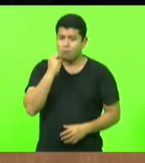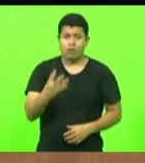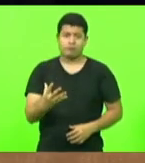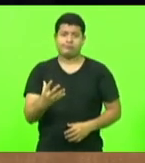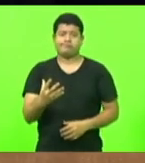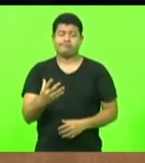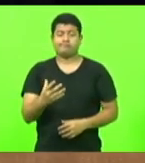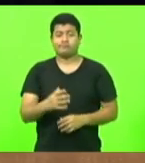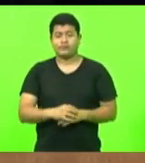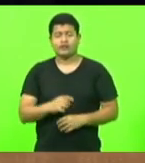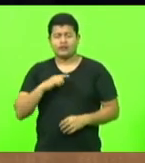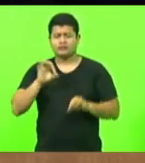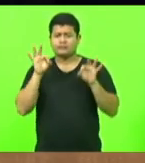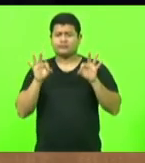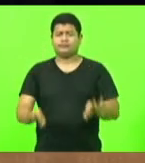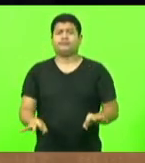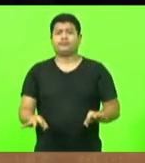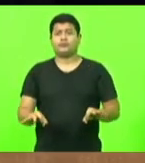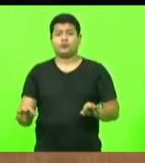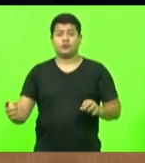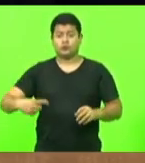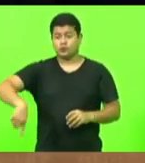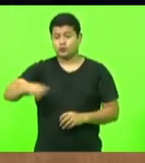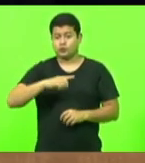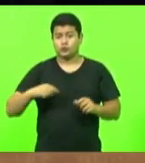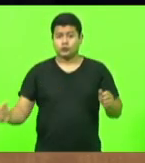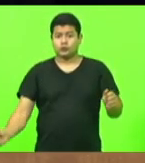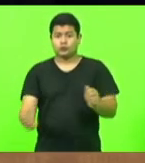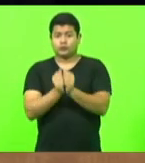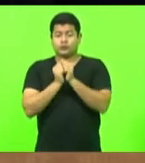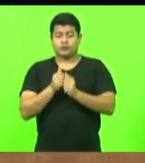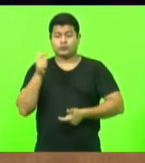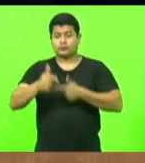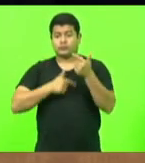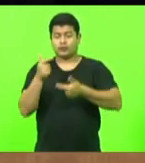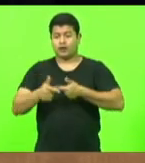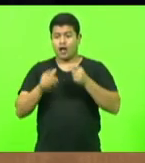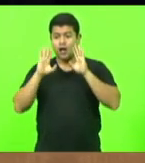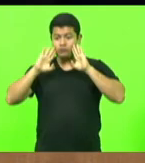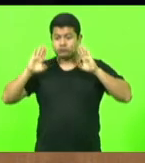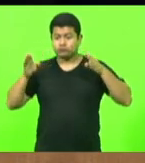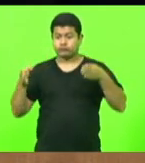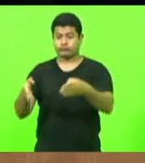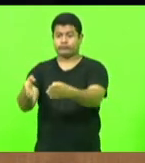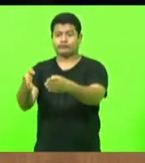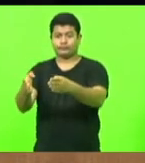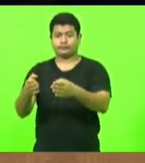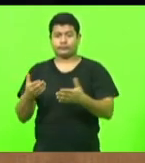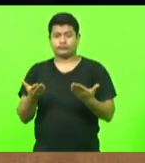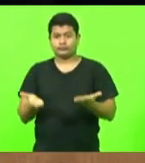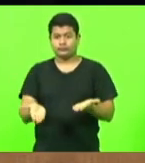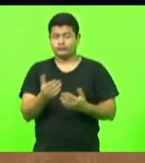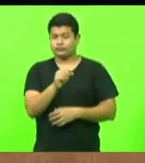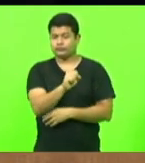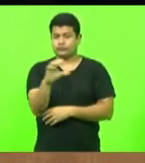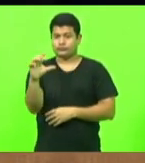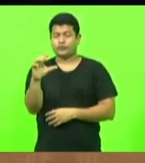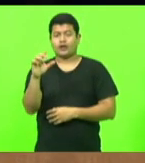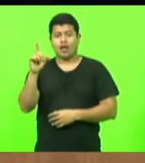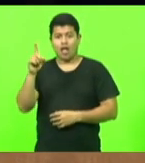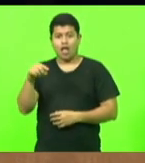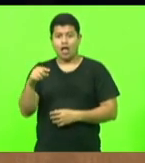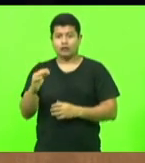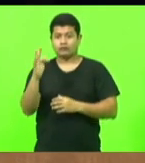Tenho certeza de que juntos e trabalhando na direção correta, Santa Catarina também será a referência